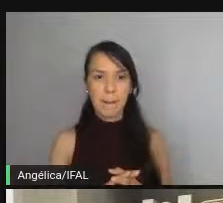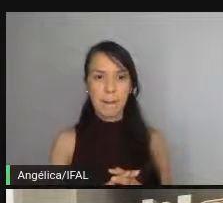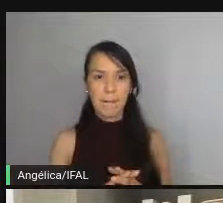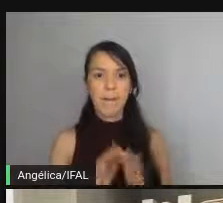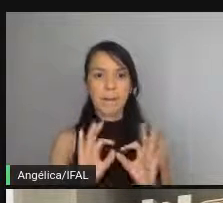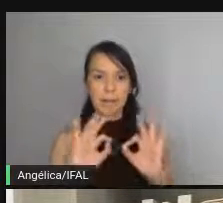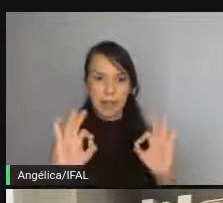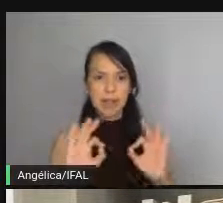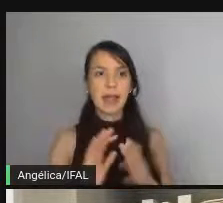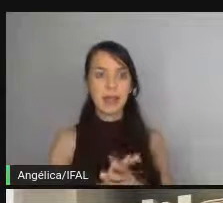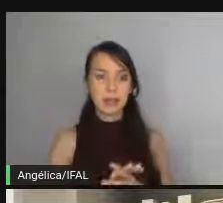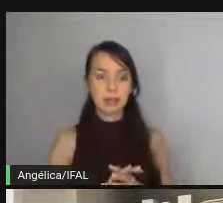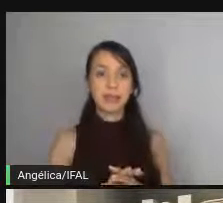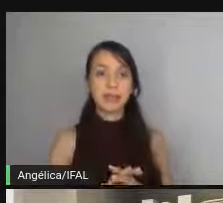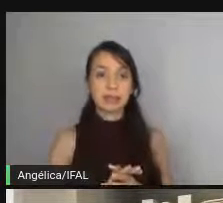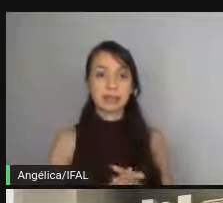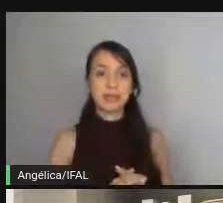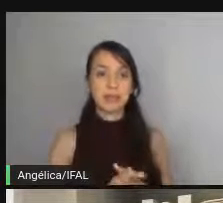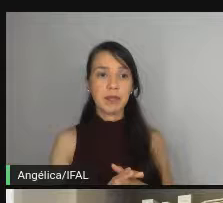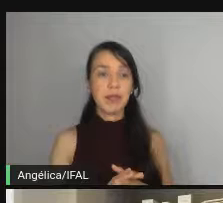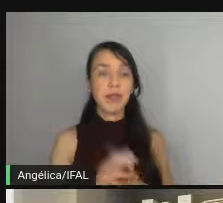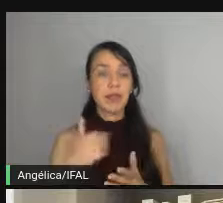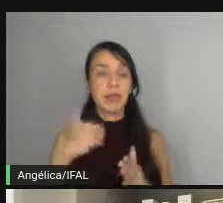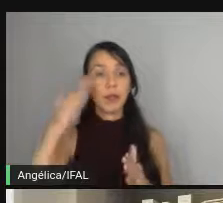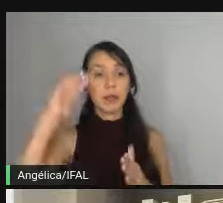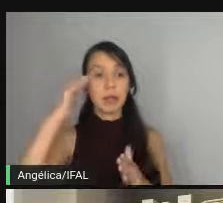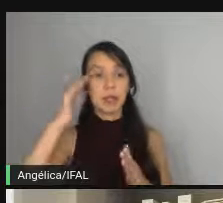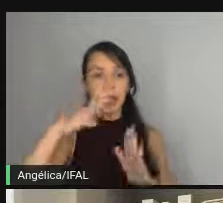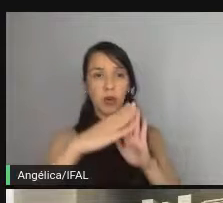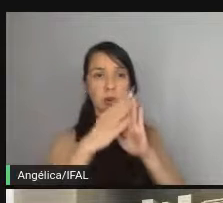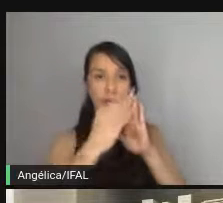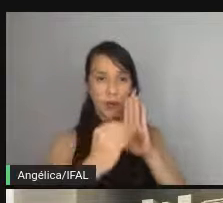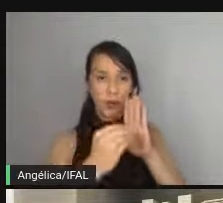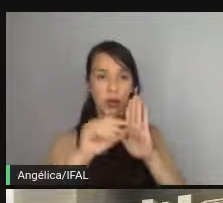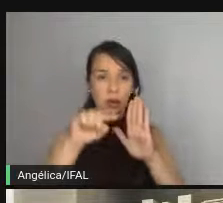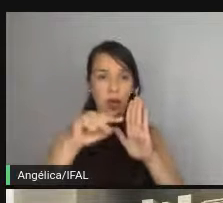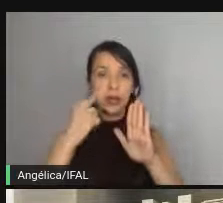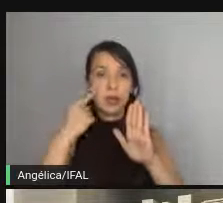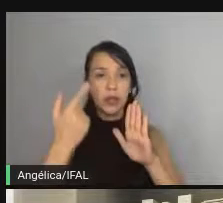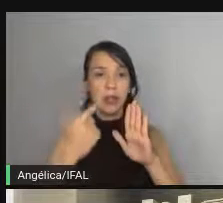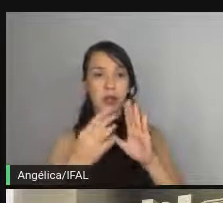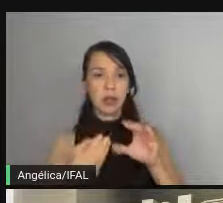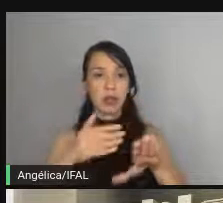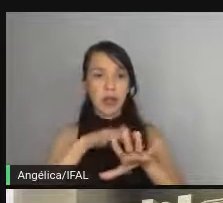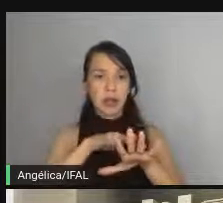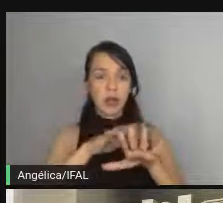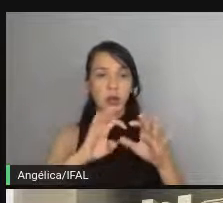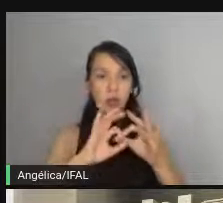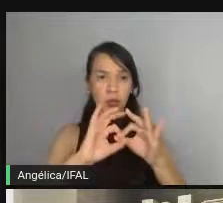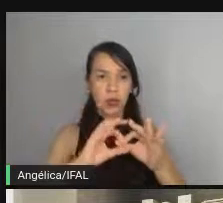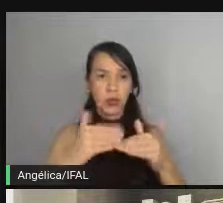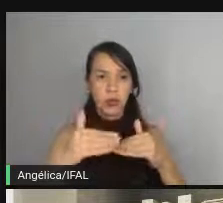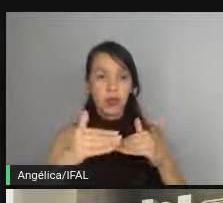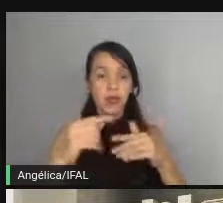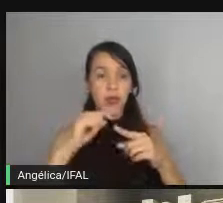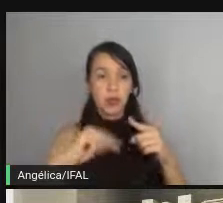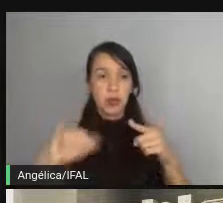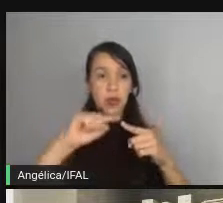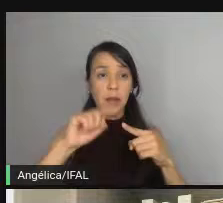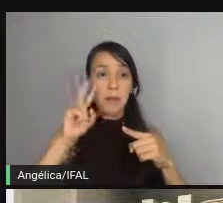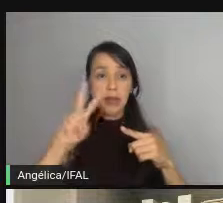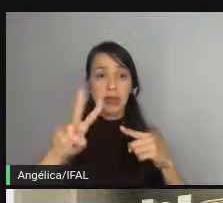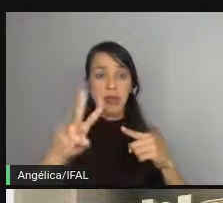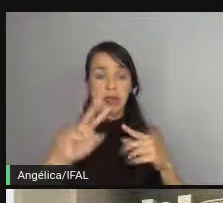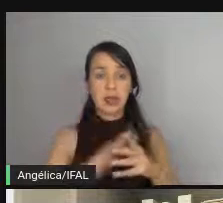exato e aí entendendo esse modelo a gente queria mostrar a integração continua funcionando mas entendendo esse modelo